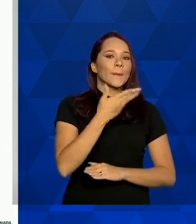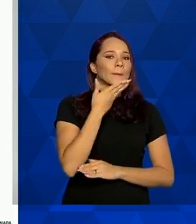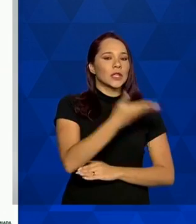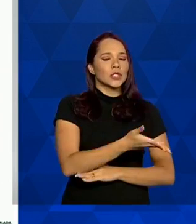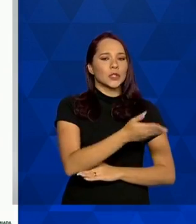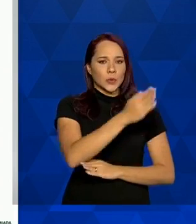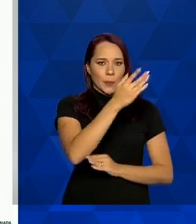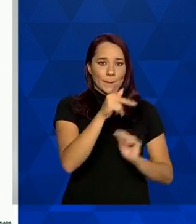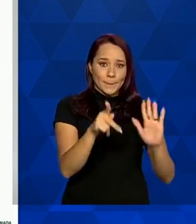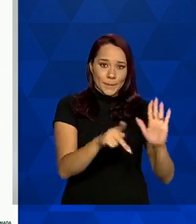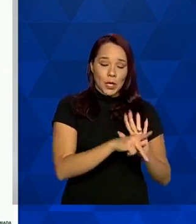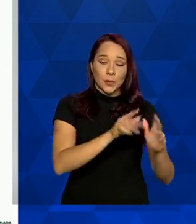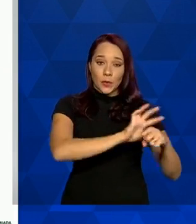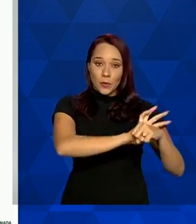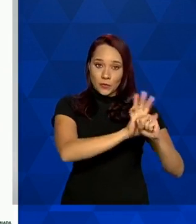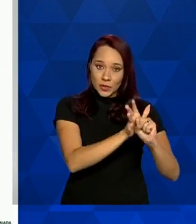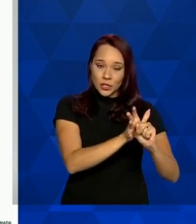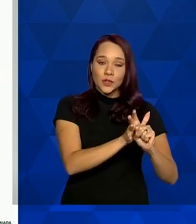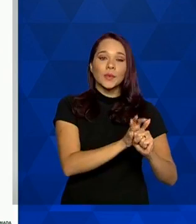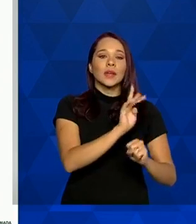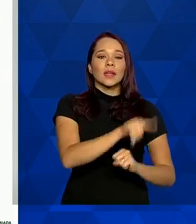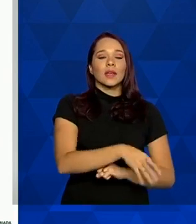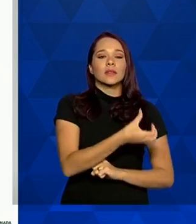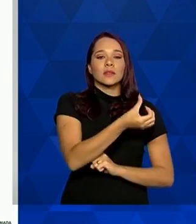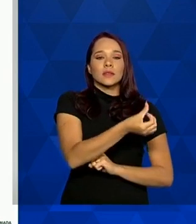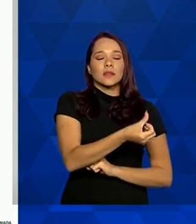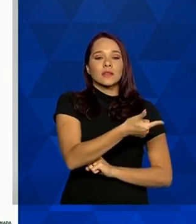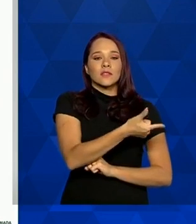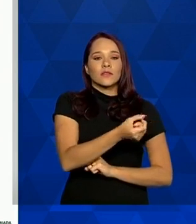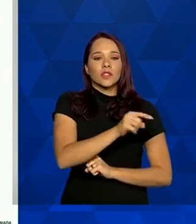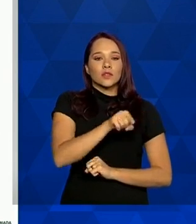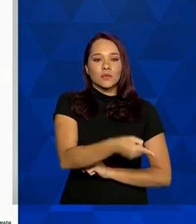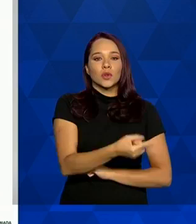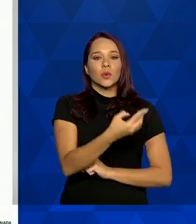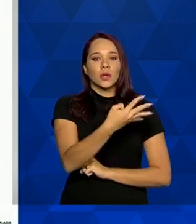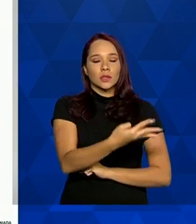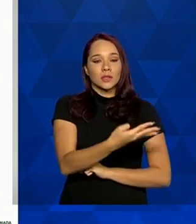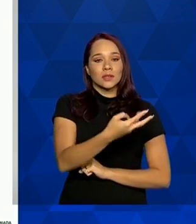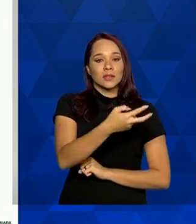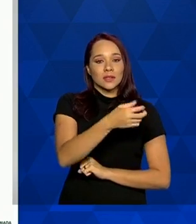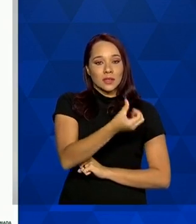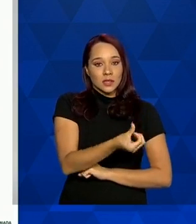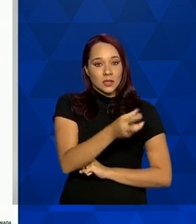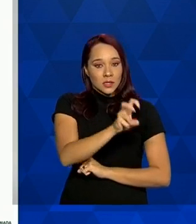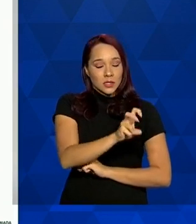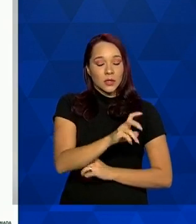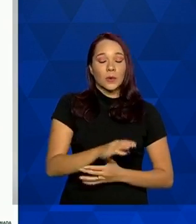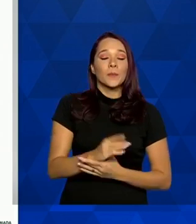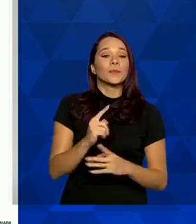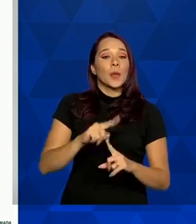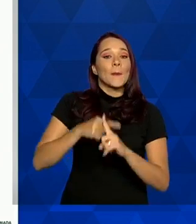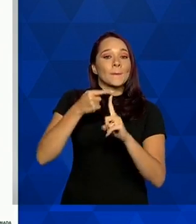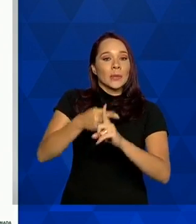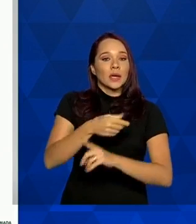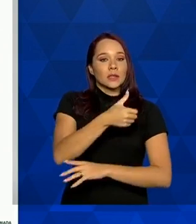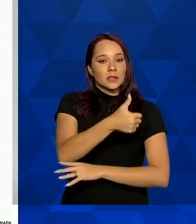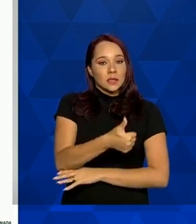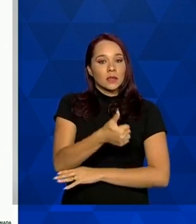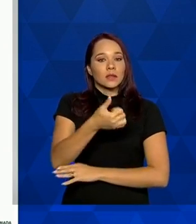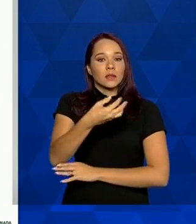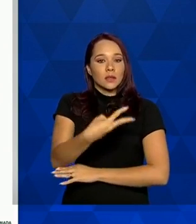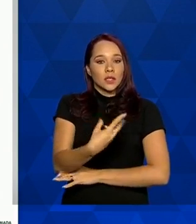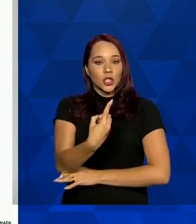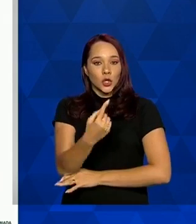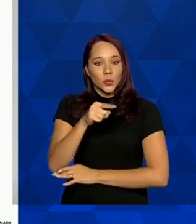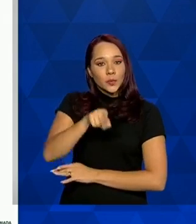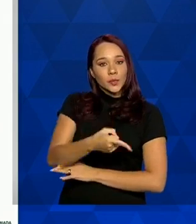específica para covid-19 é 620 mil 465 e mais 131 mil